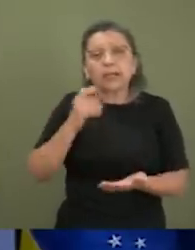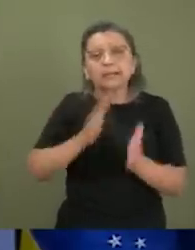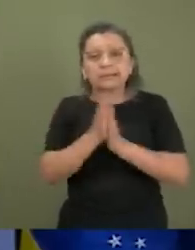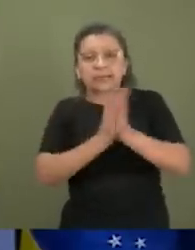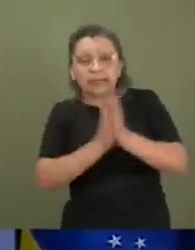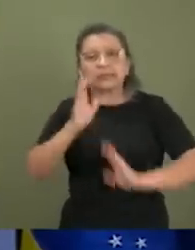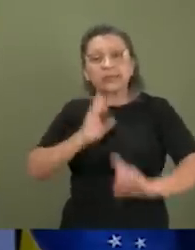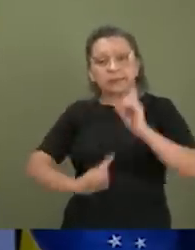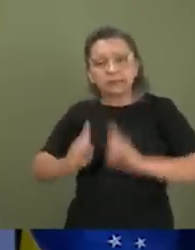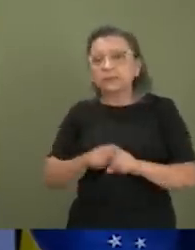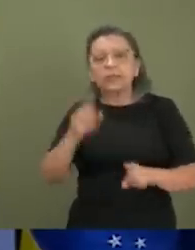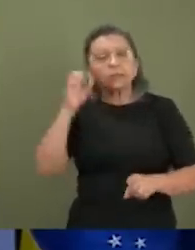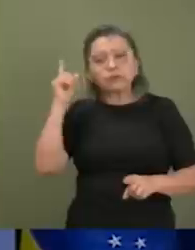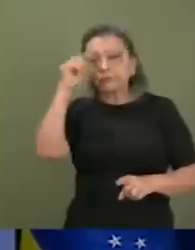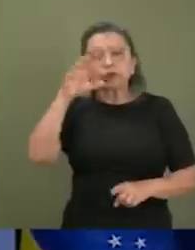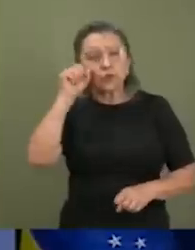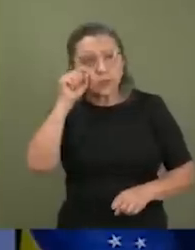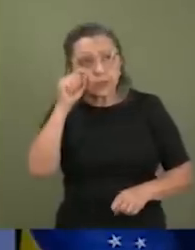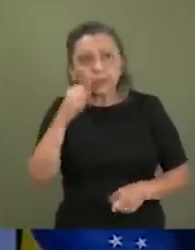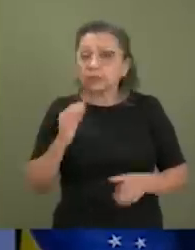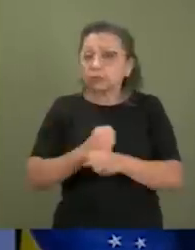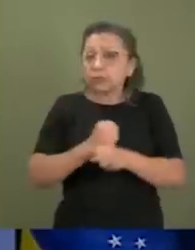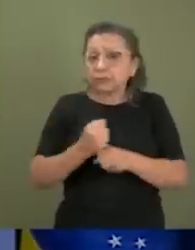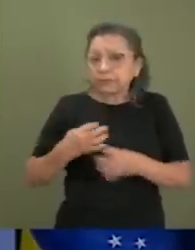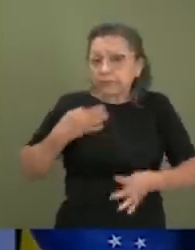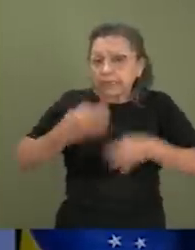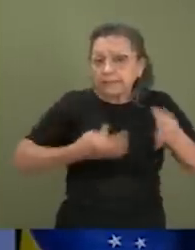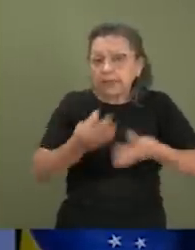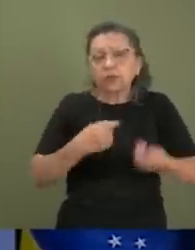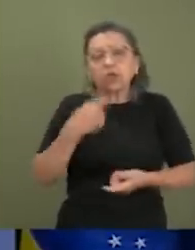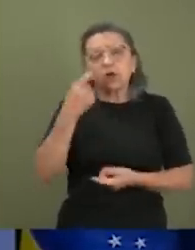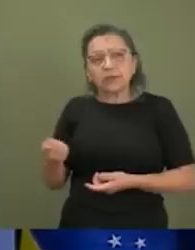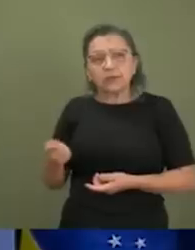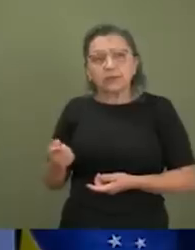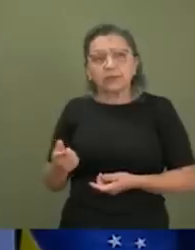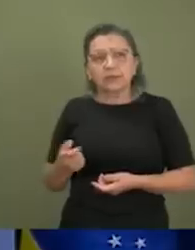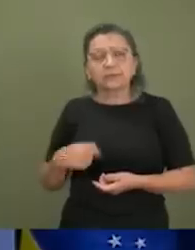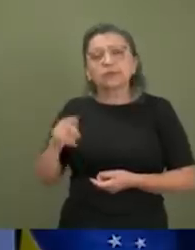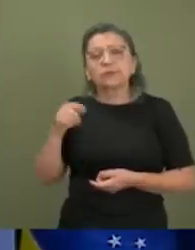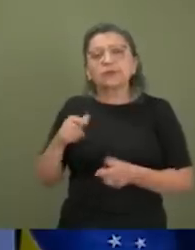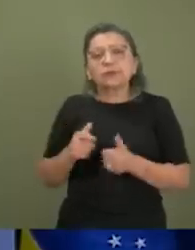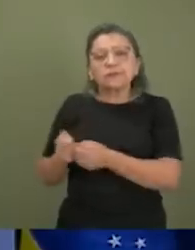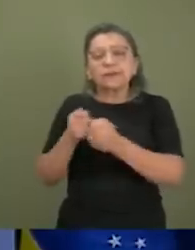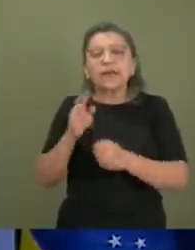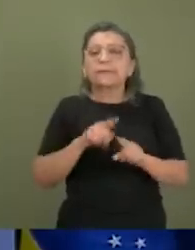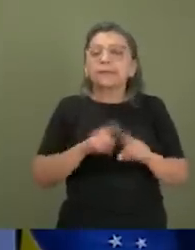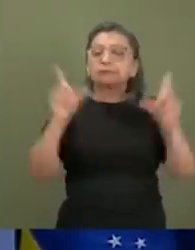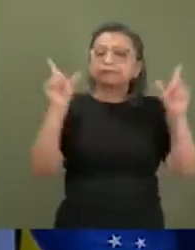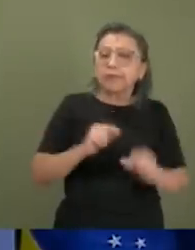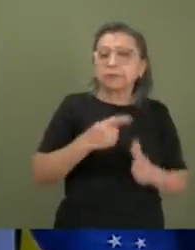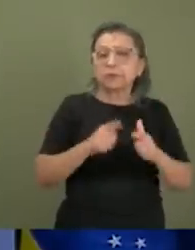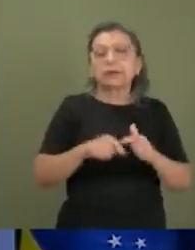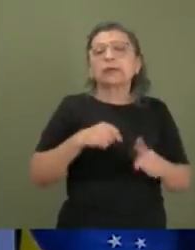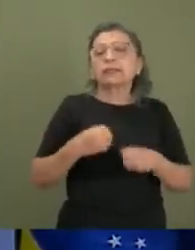tratamento há alguns anos. E vi os videogames na prática sendo utilizados, senador Girão, para combater esses problemas, para